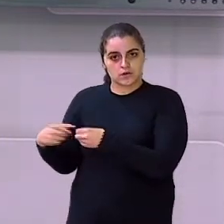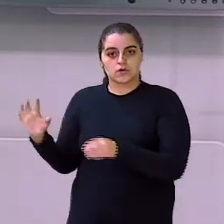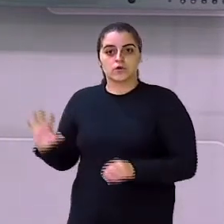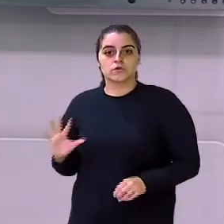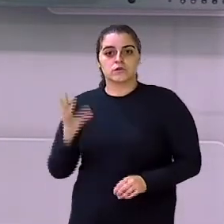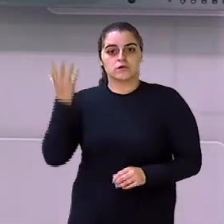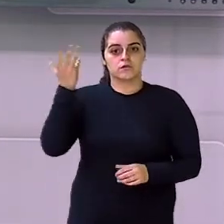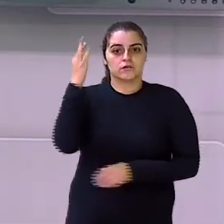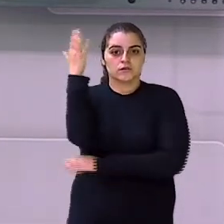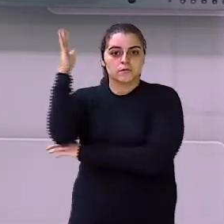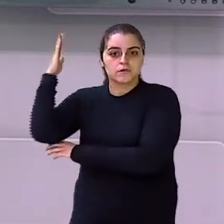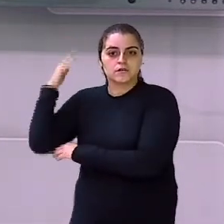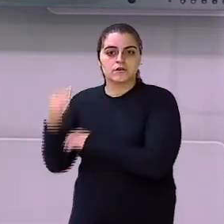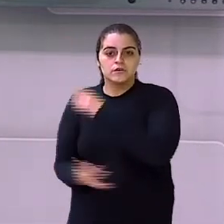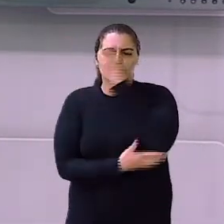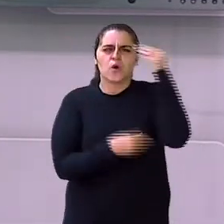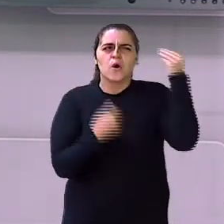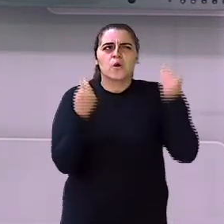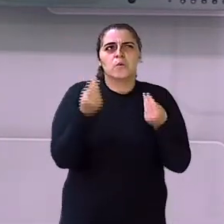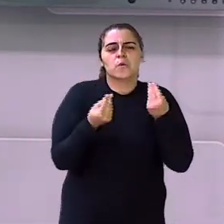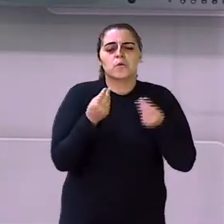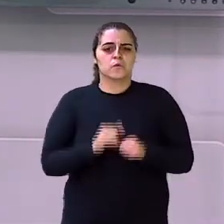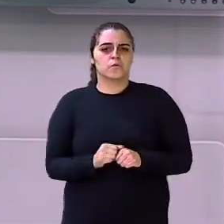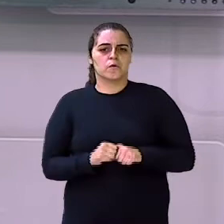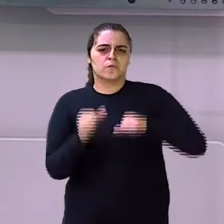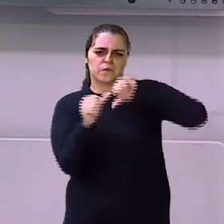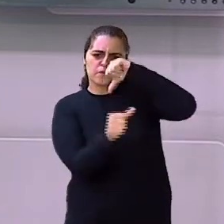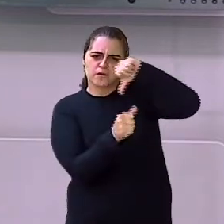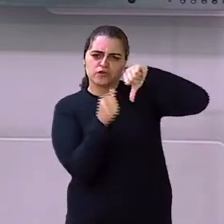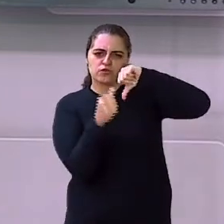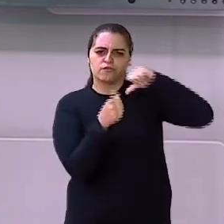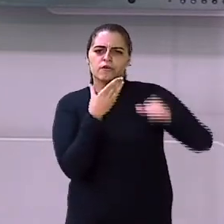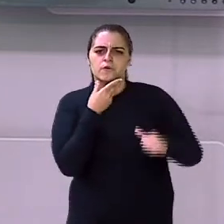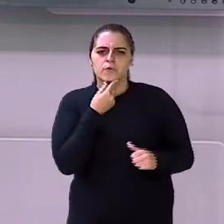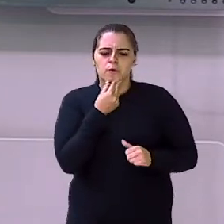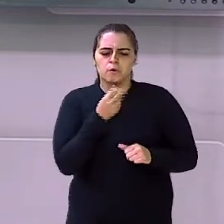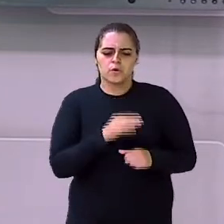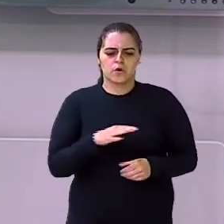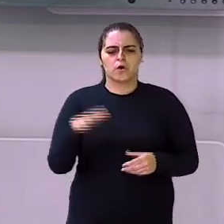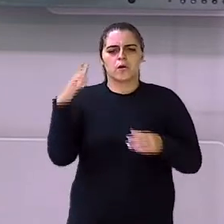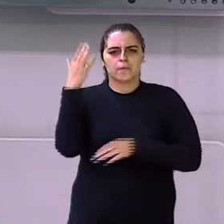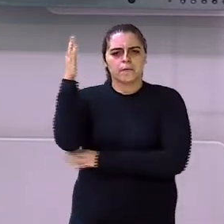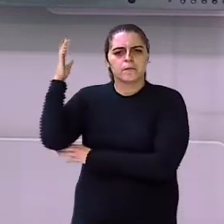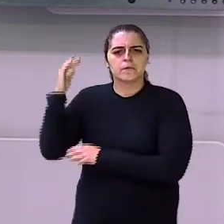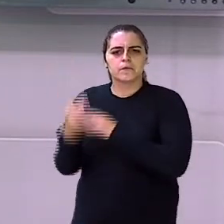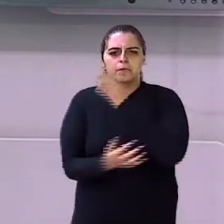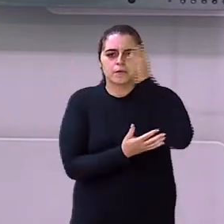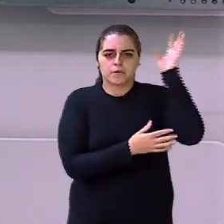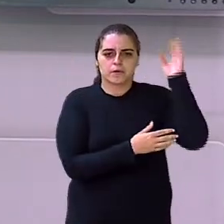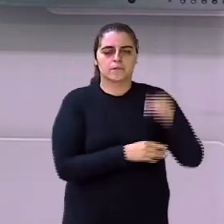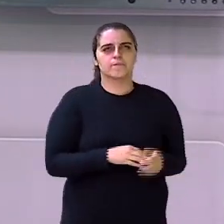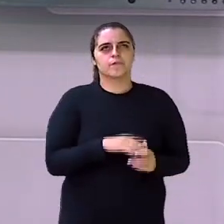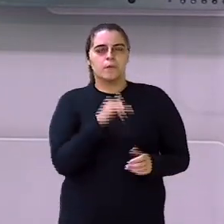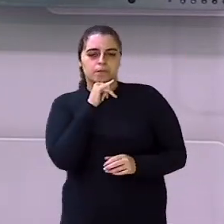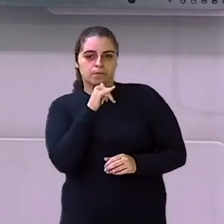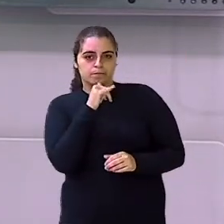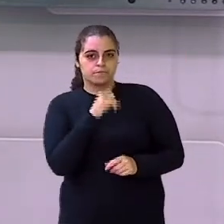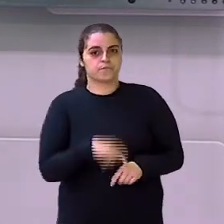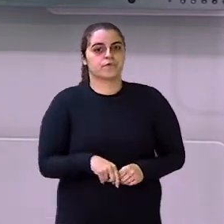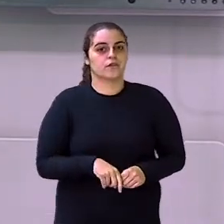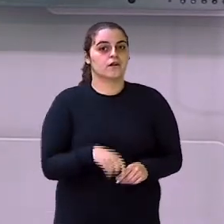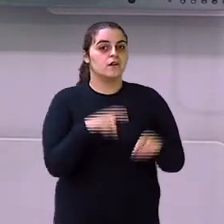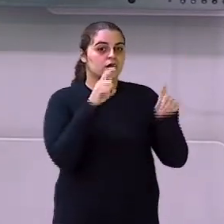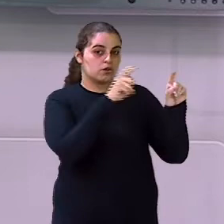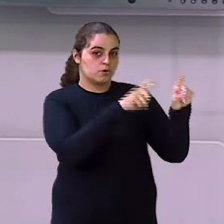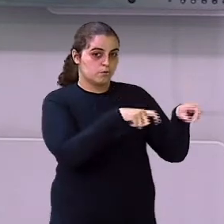ambientais Como assim, professora? Interferência Olha um exemplo Lá no campo Na área rural Você